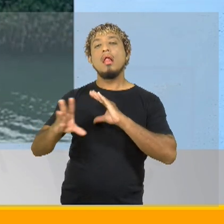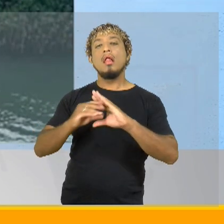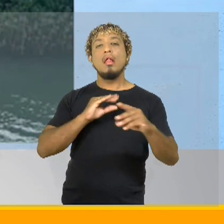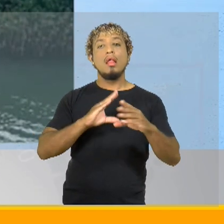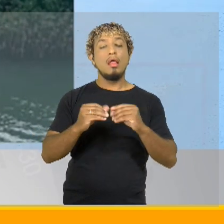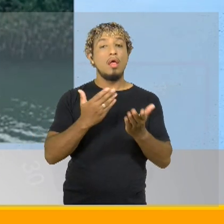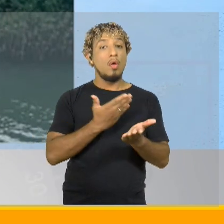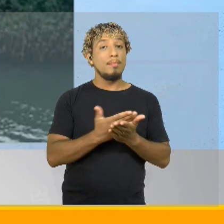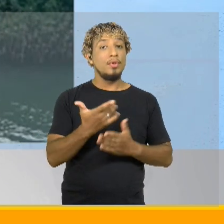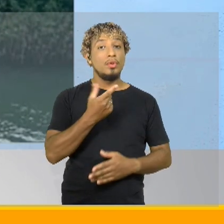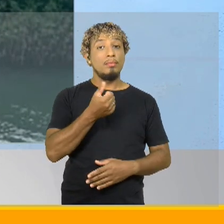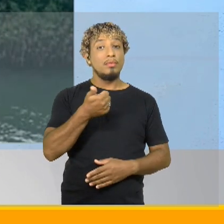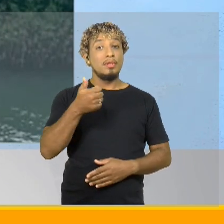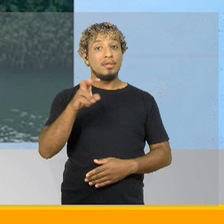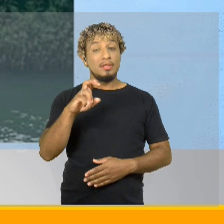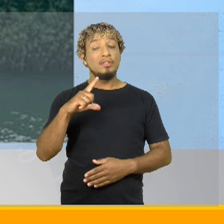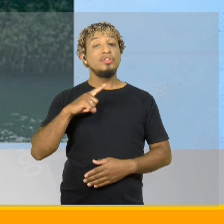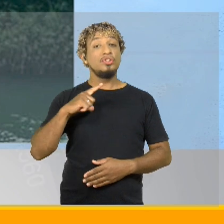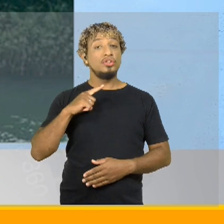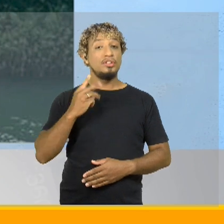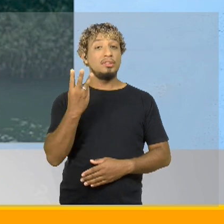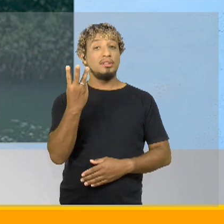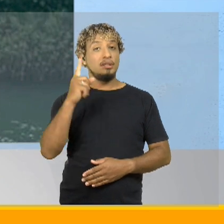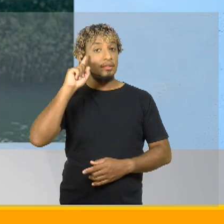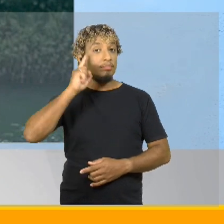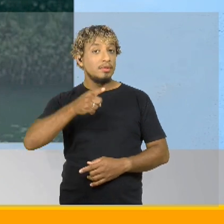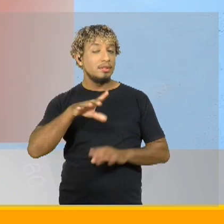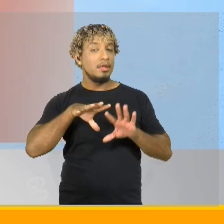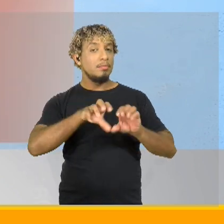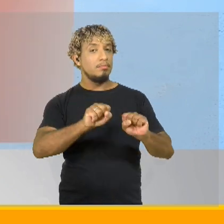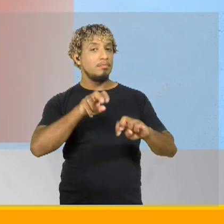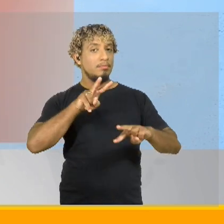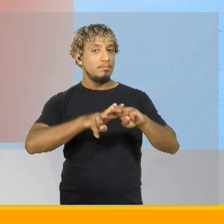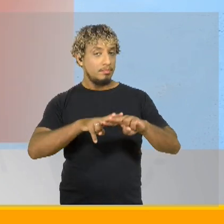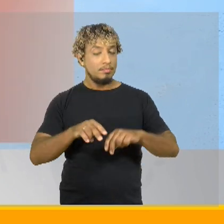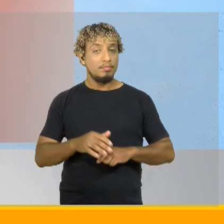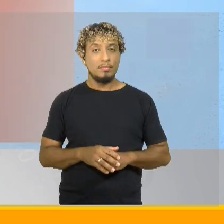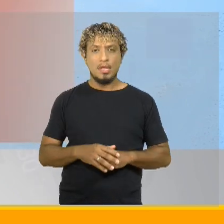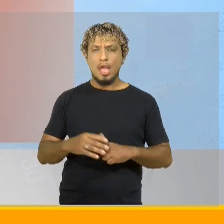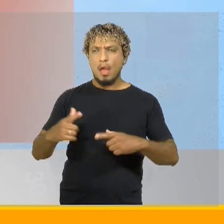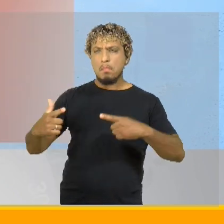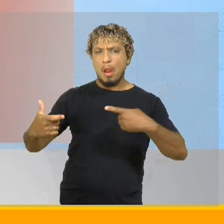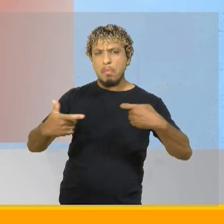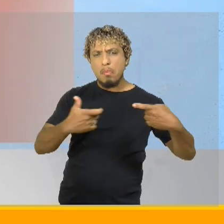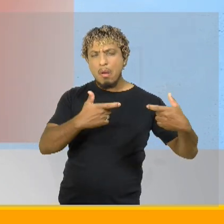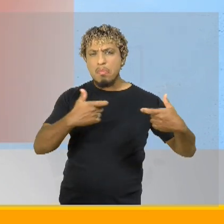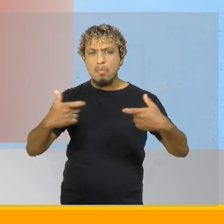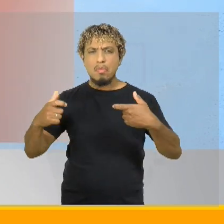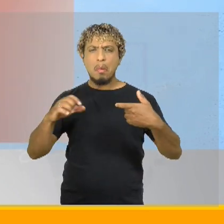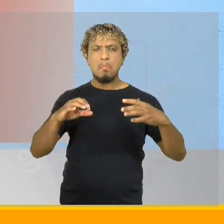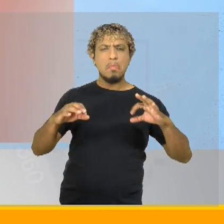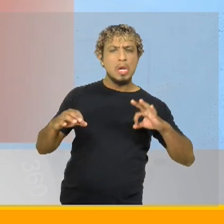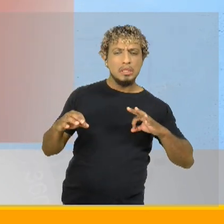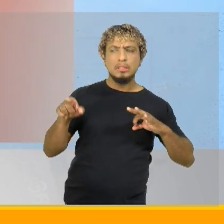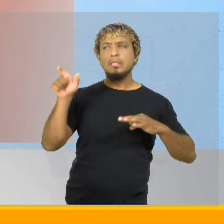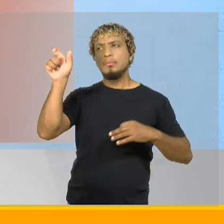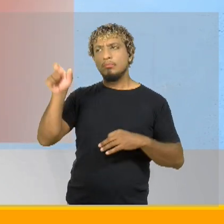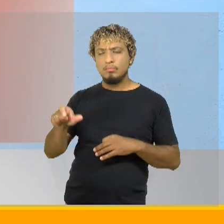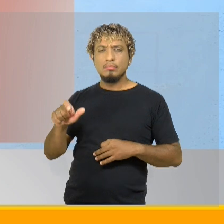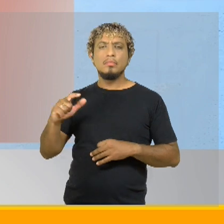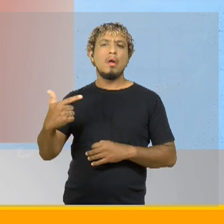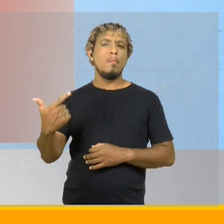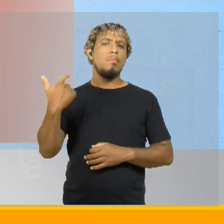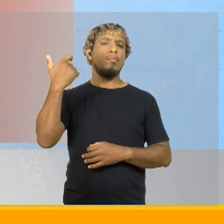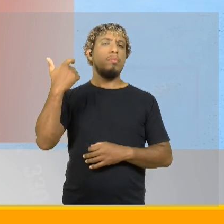desde 2015 e tinha três mandados de prisão em aberto. Na troca de tiros com a polícia, Francivaldo foi baleado e não